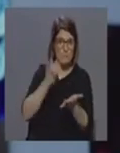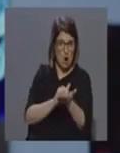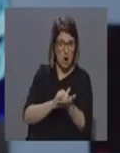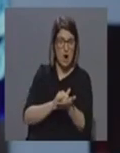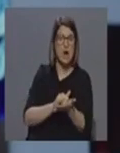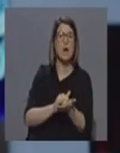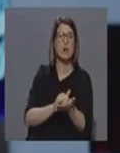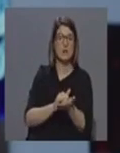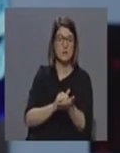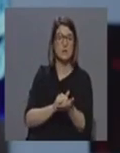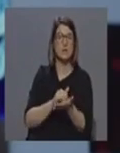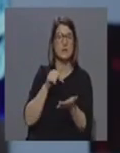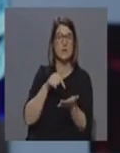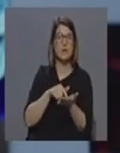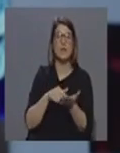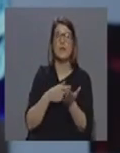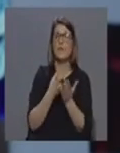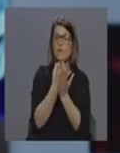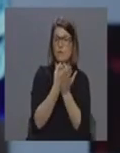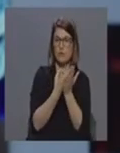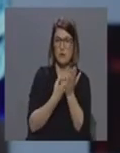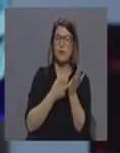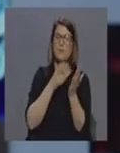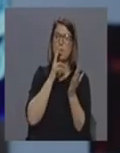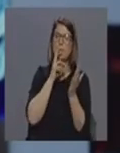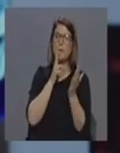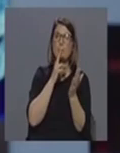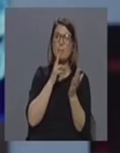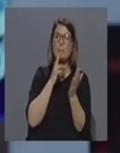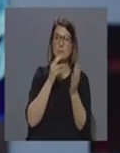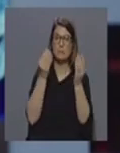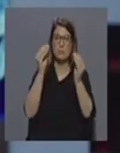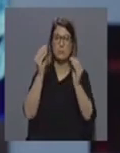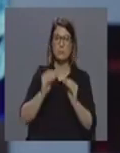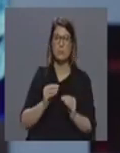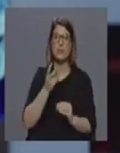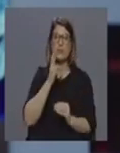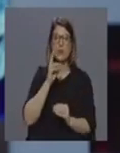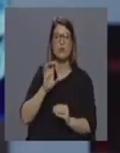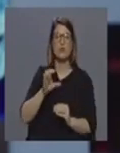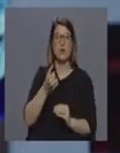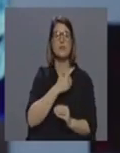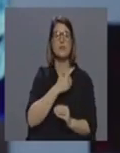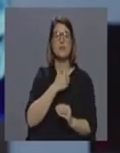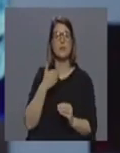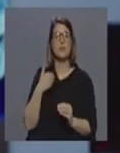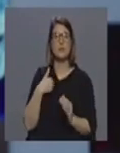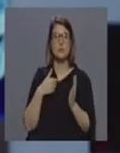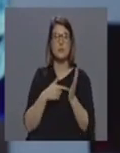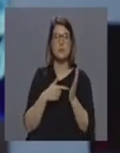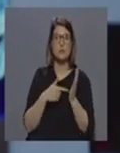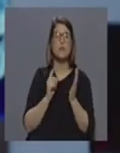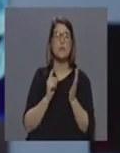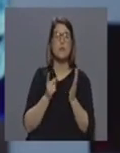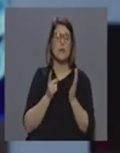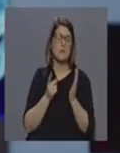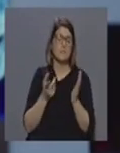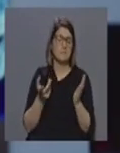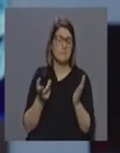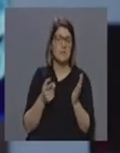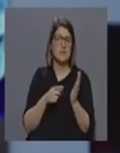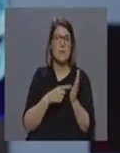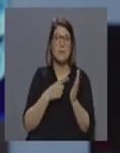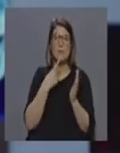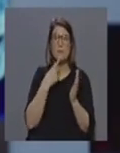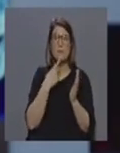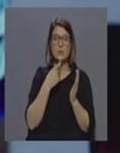digamos assim a questões que constam de um formulário de um questionário elaborado pela Direção Regional da Saúde que pouco mais não é de entretanto do que as próprias